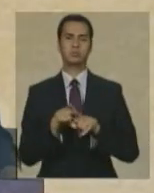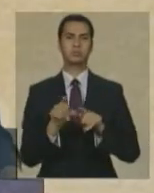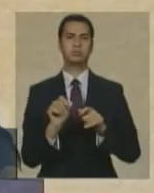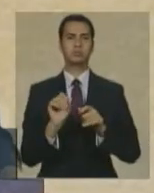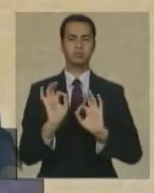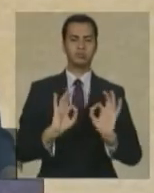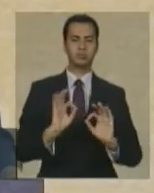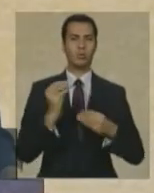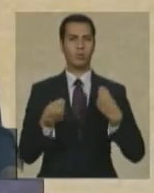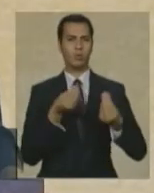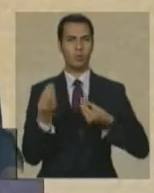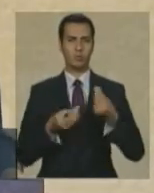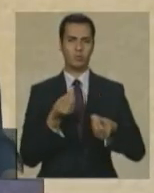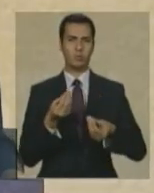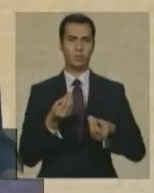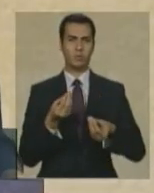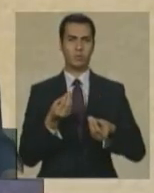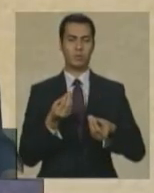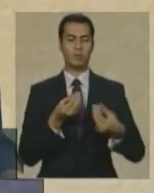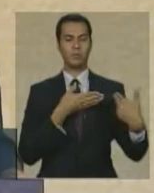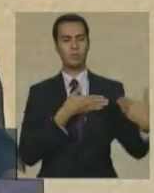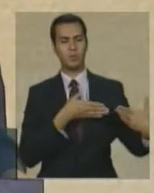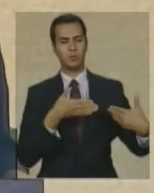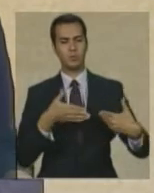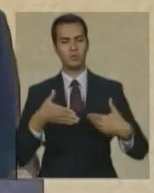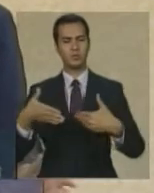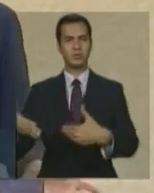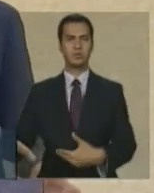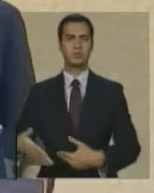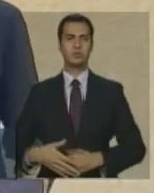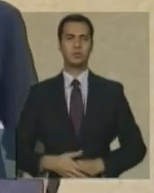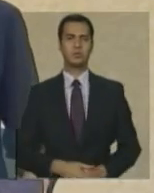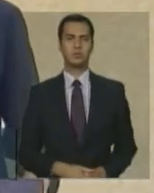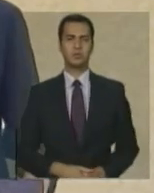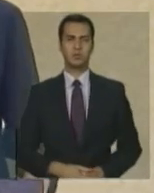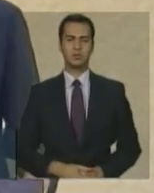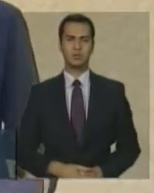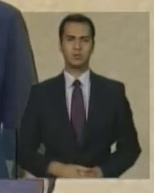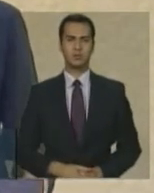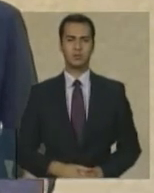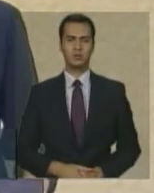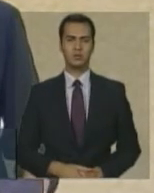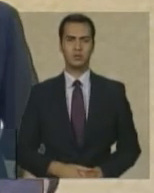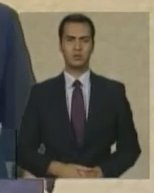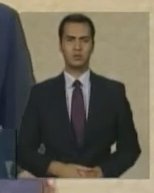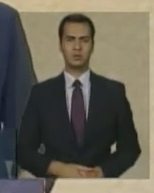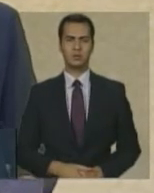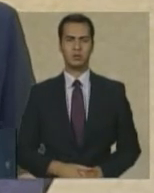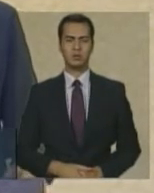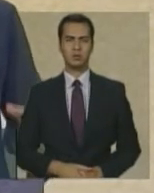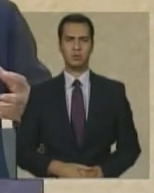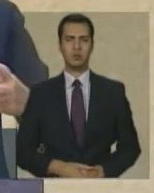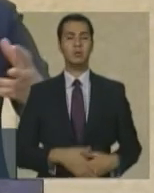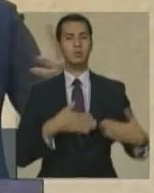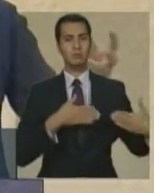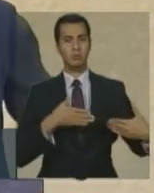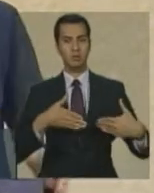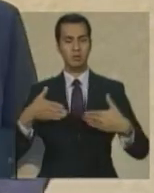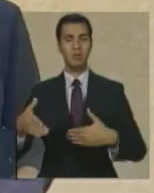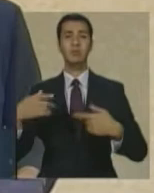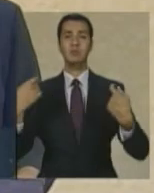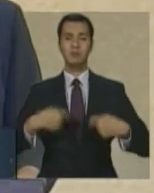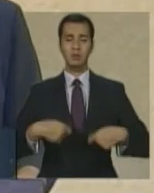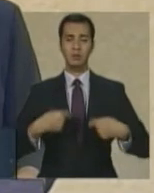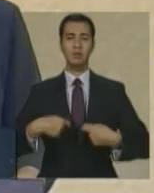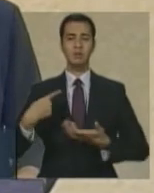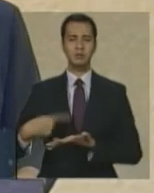através de um processo que necessariamente passava pelo acordo